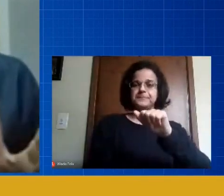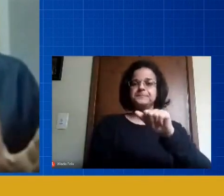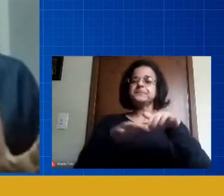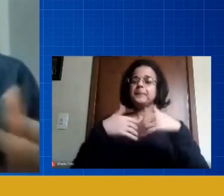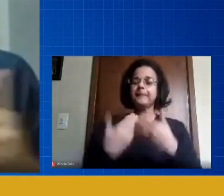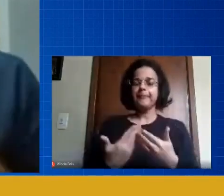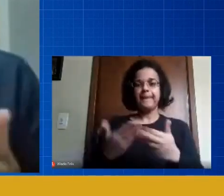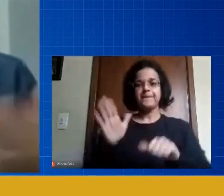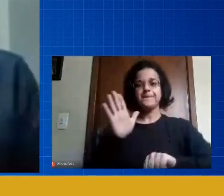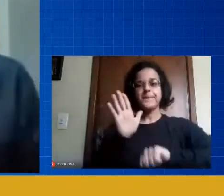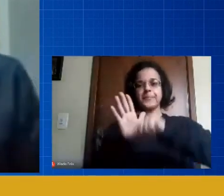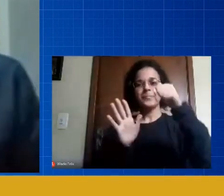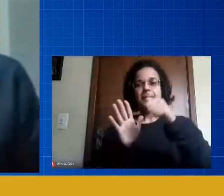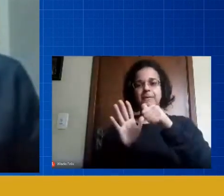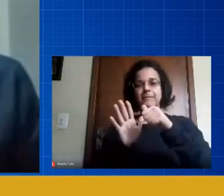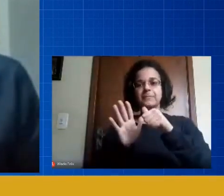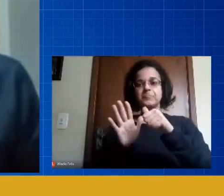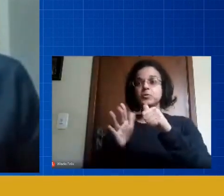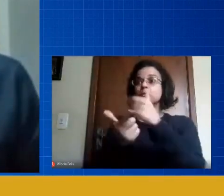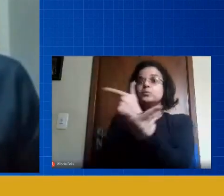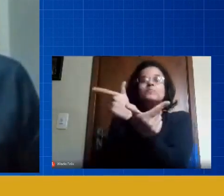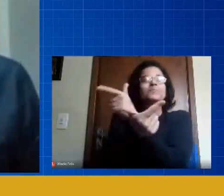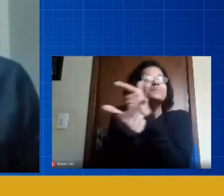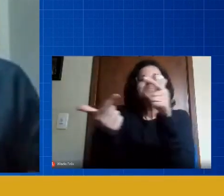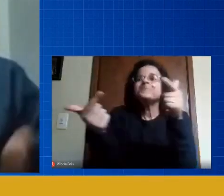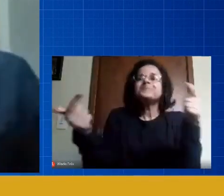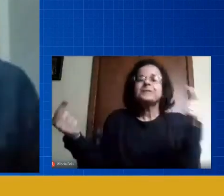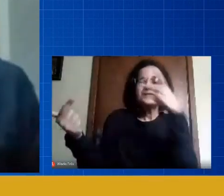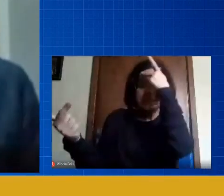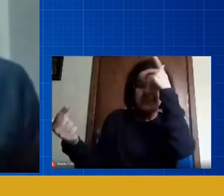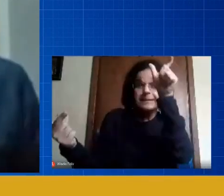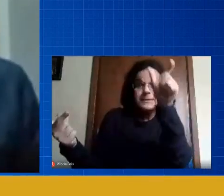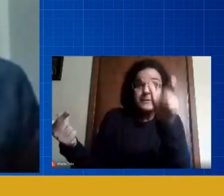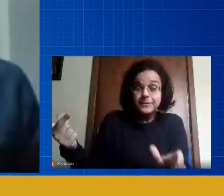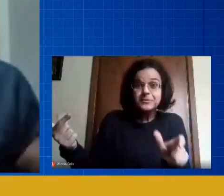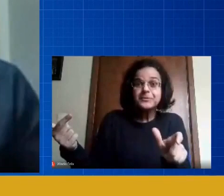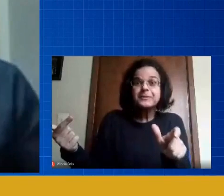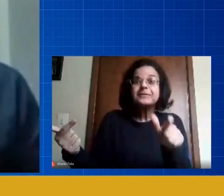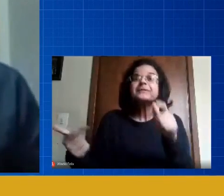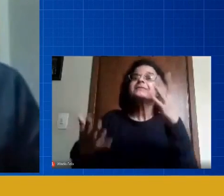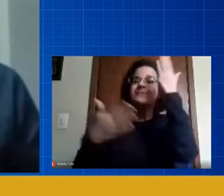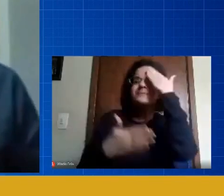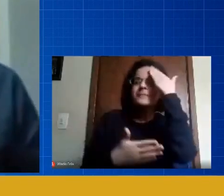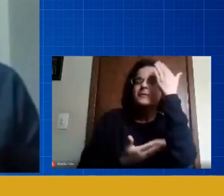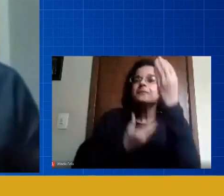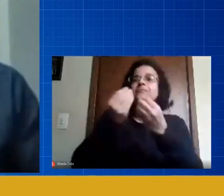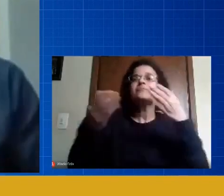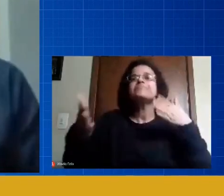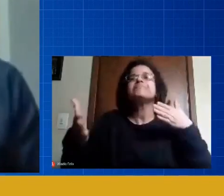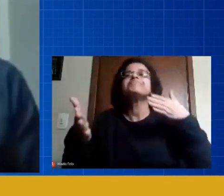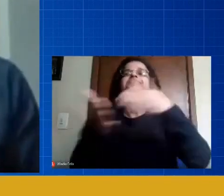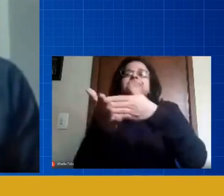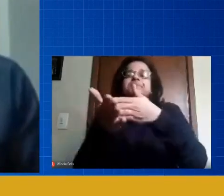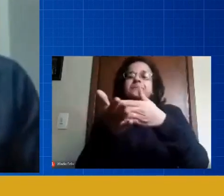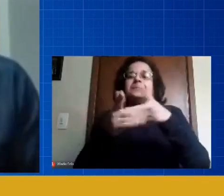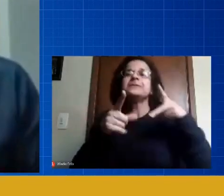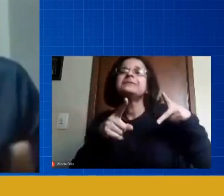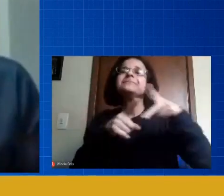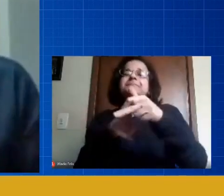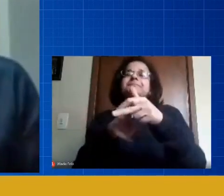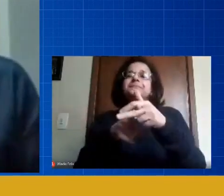que assim, ninguém esperava essa ruptura das formações continuadas, ó, eu